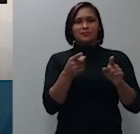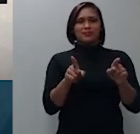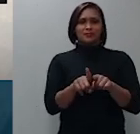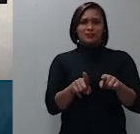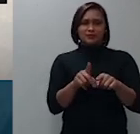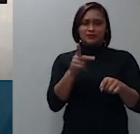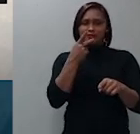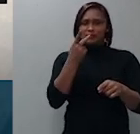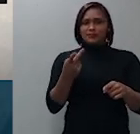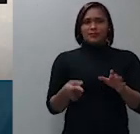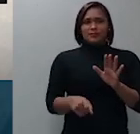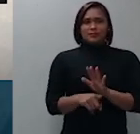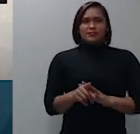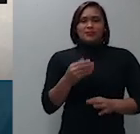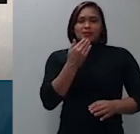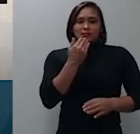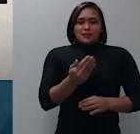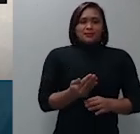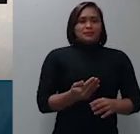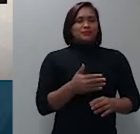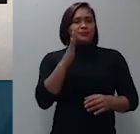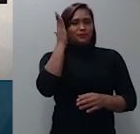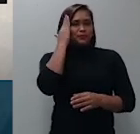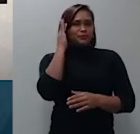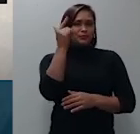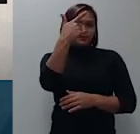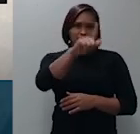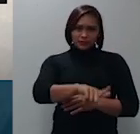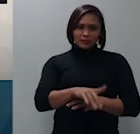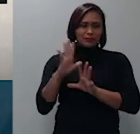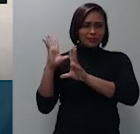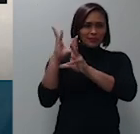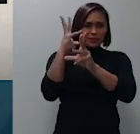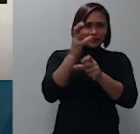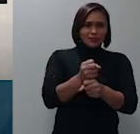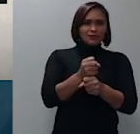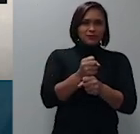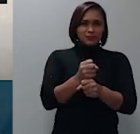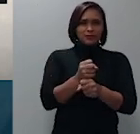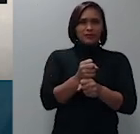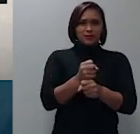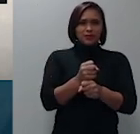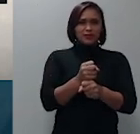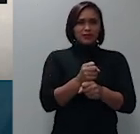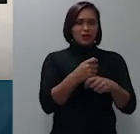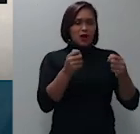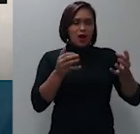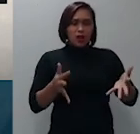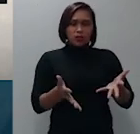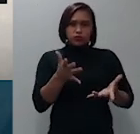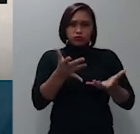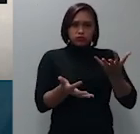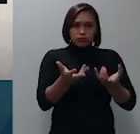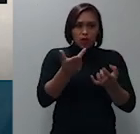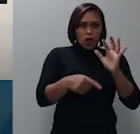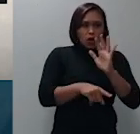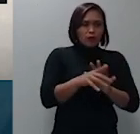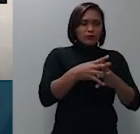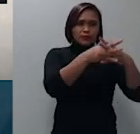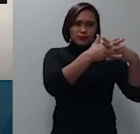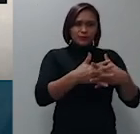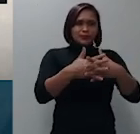seu pedido de reconsideração nesse quadro sobressai a intempestividade do agravo de instrumento tal como